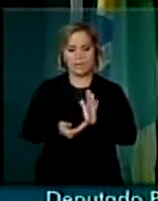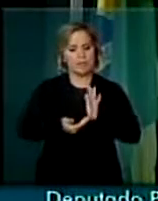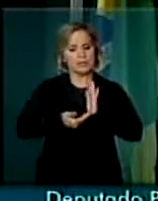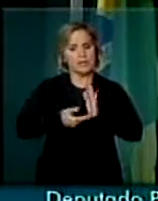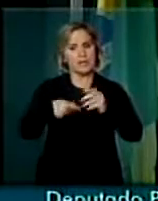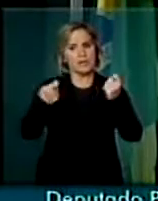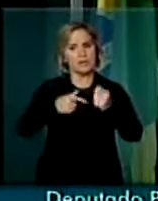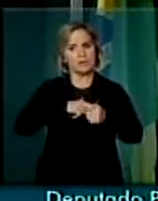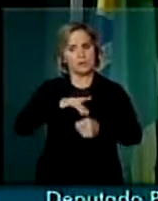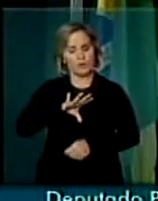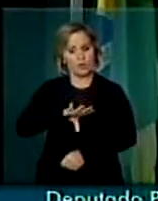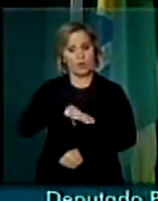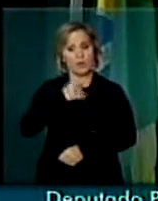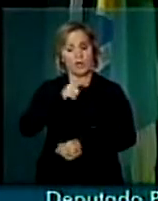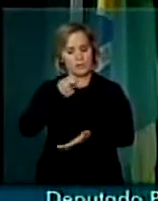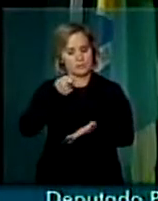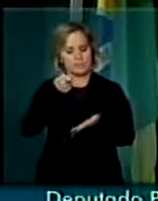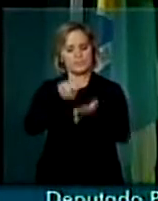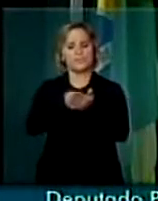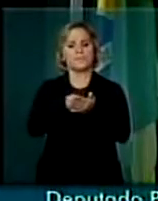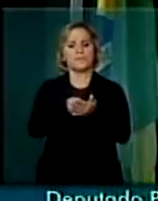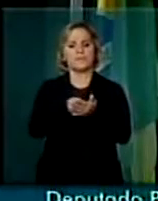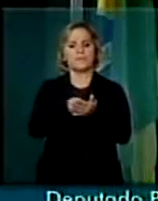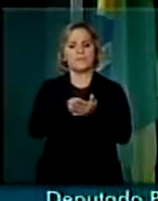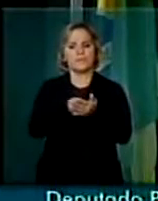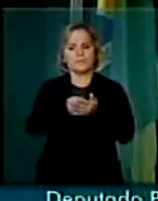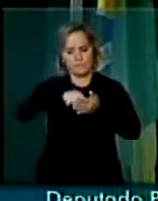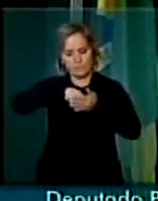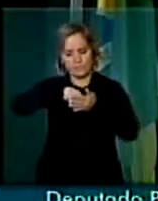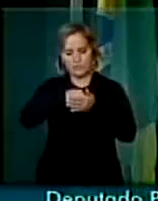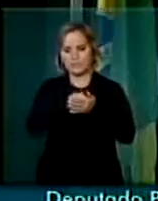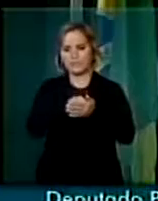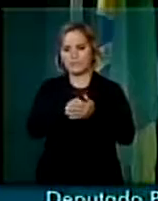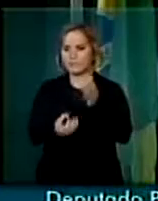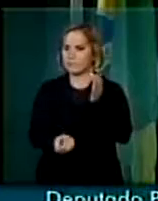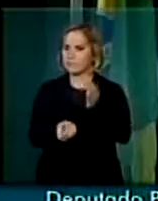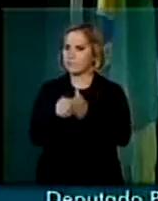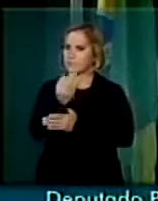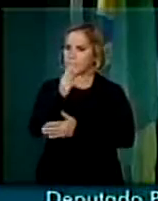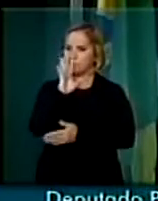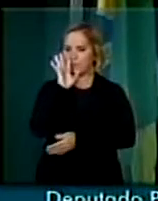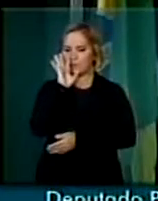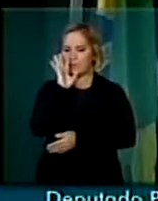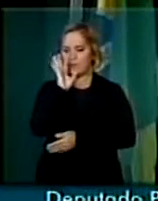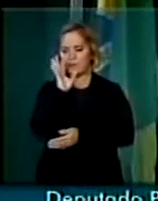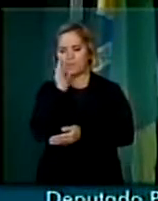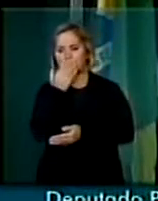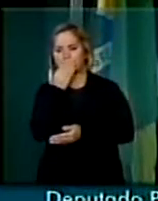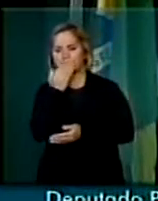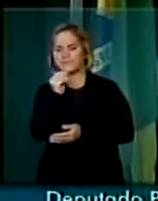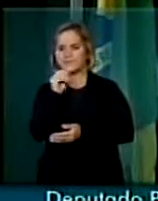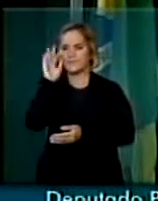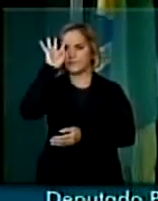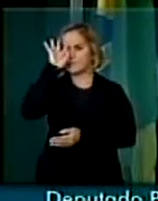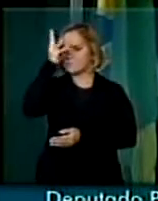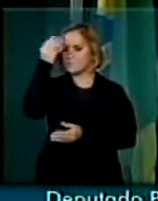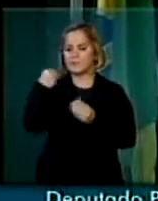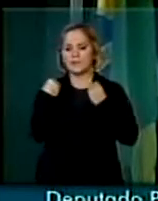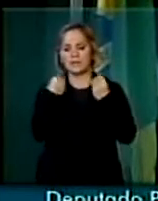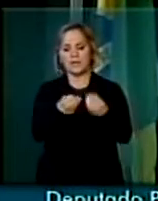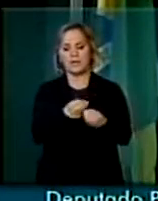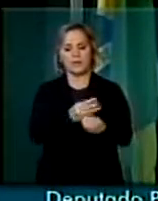a coragem e a determinação de criarmos uma alternativa que ofereça aos policiais militares,